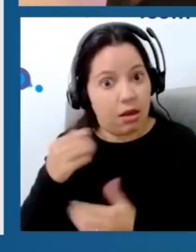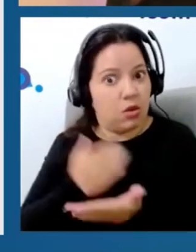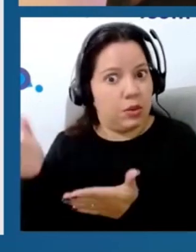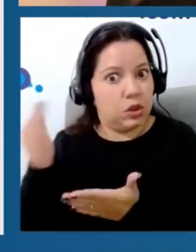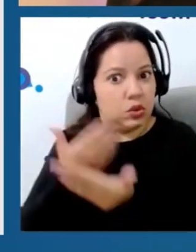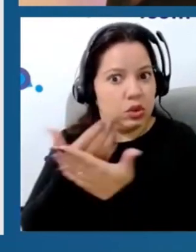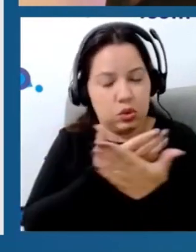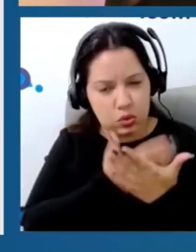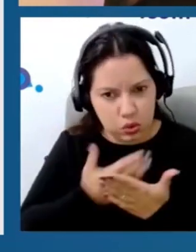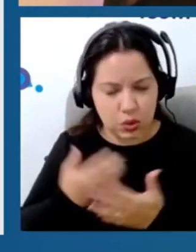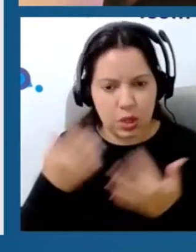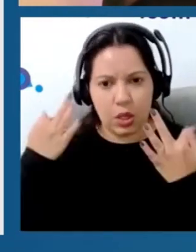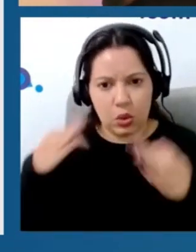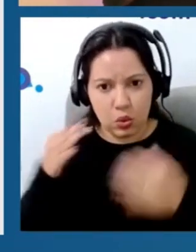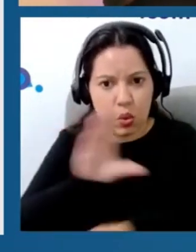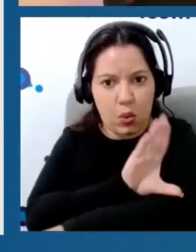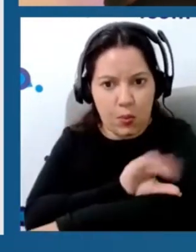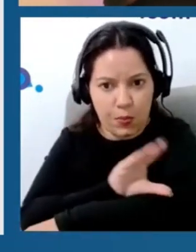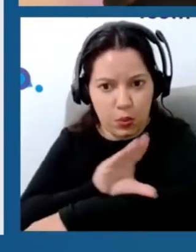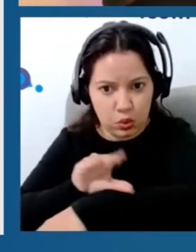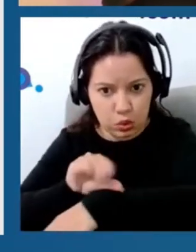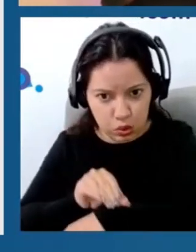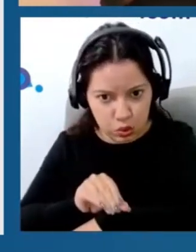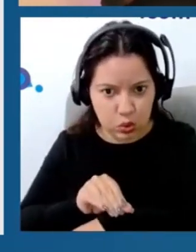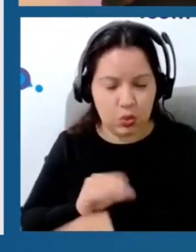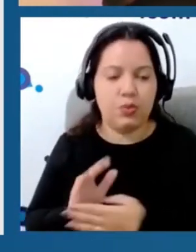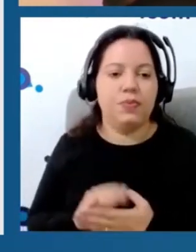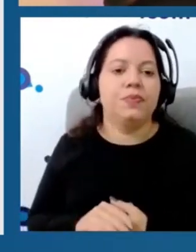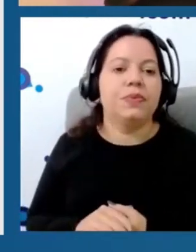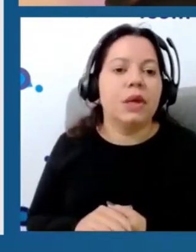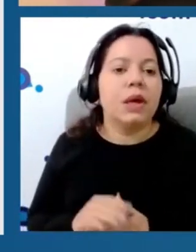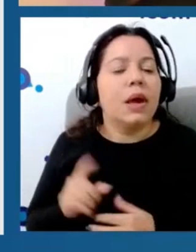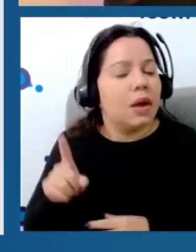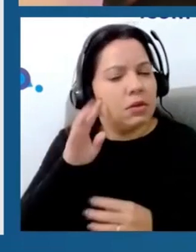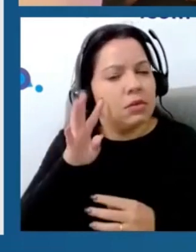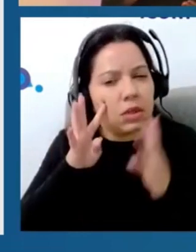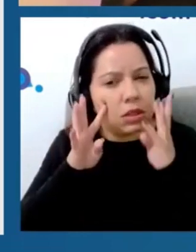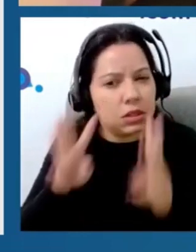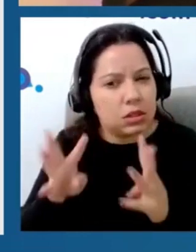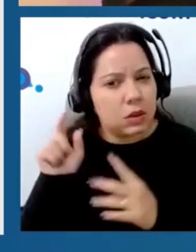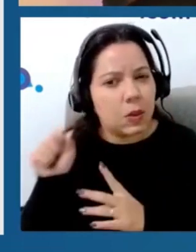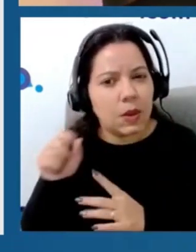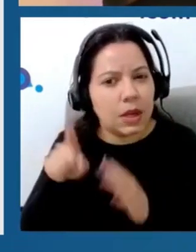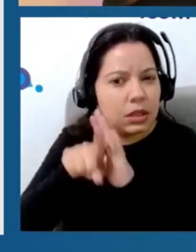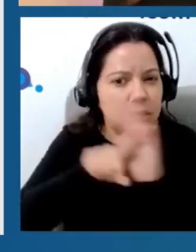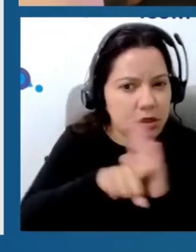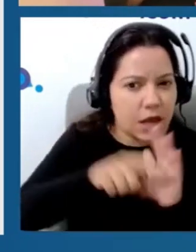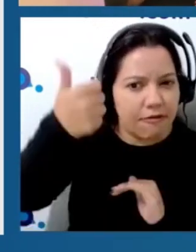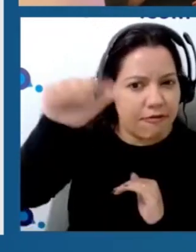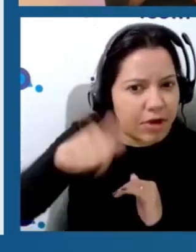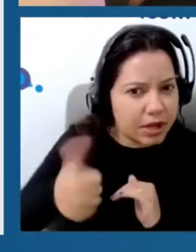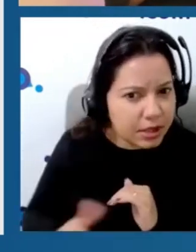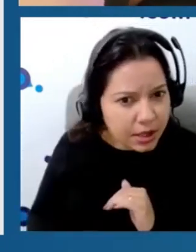nas dores musculoesquelétricas crônicas, e ela chama atenção para a necessidade de se avaliar o efeito em função